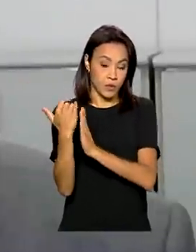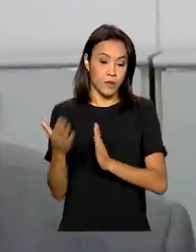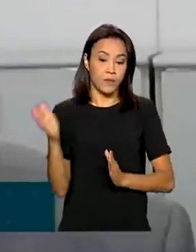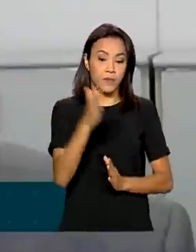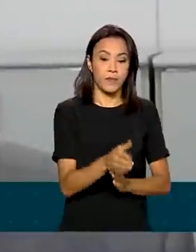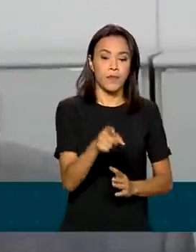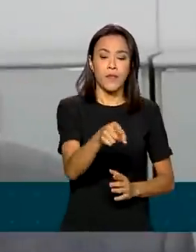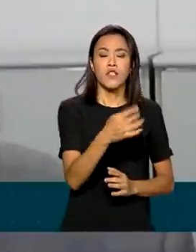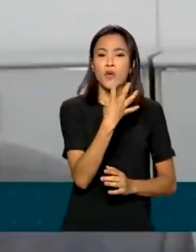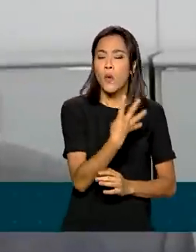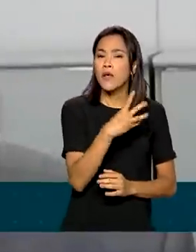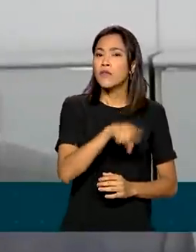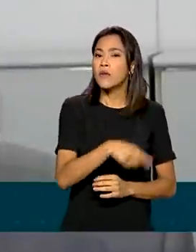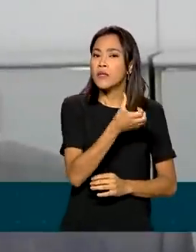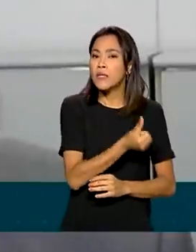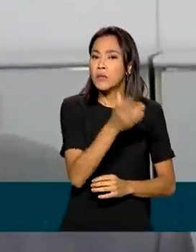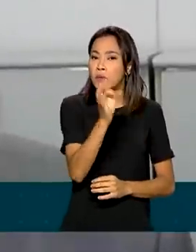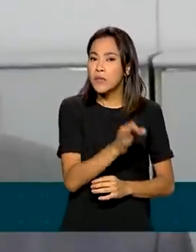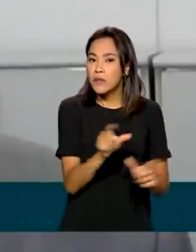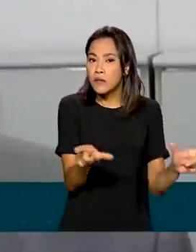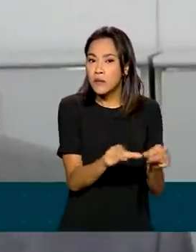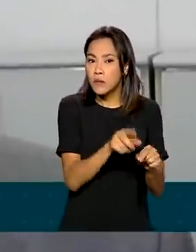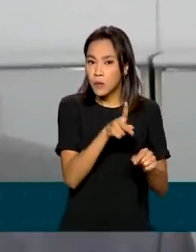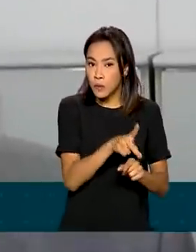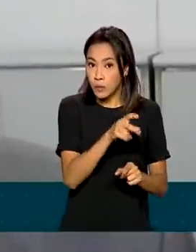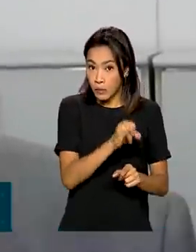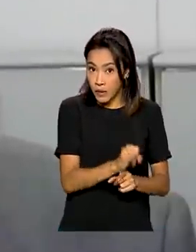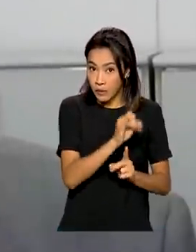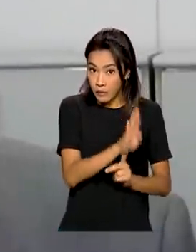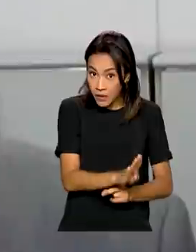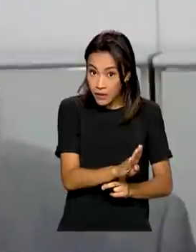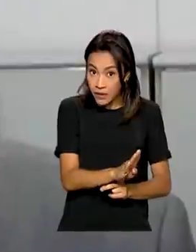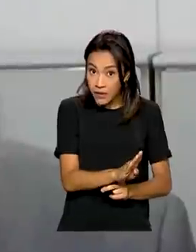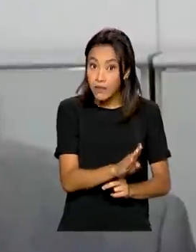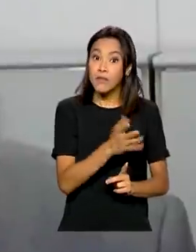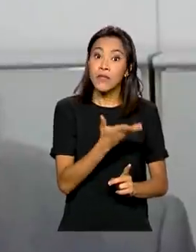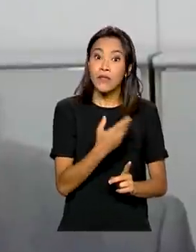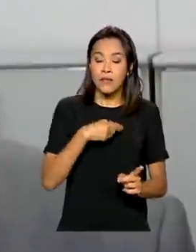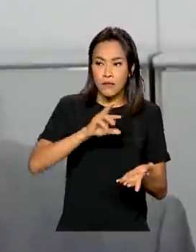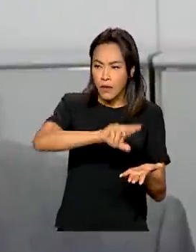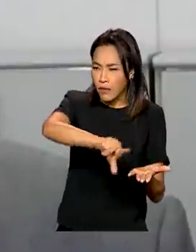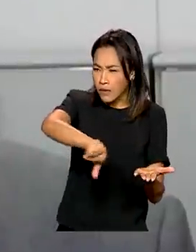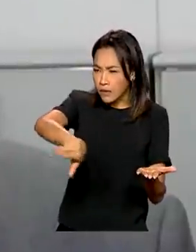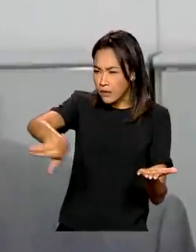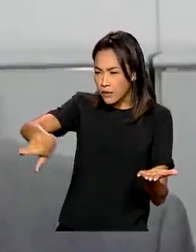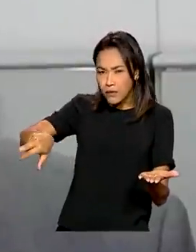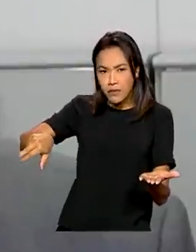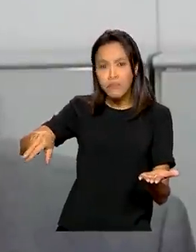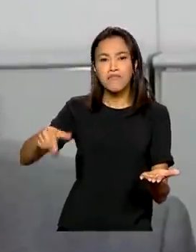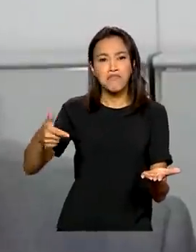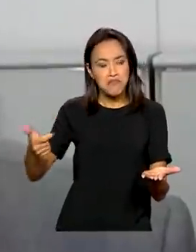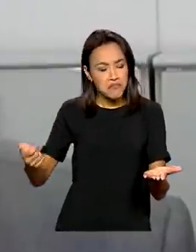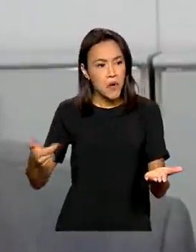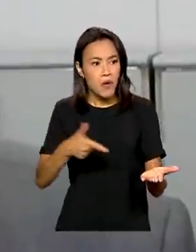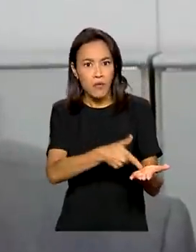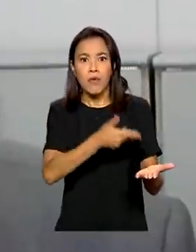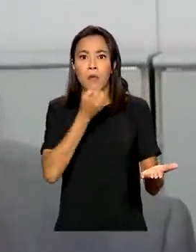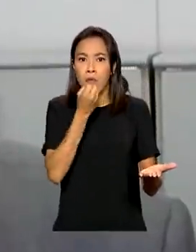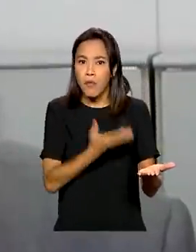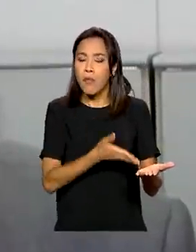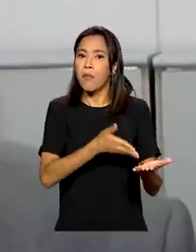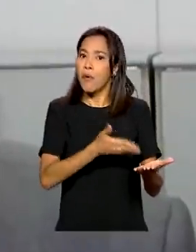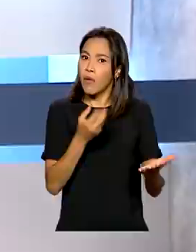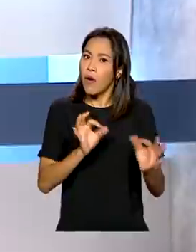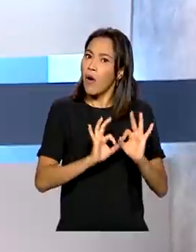,6% do PIB, na presença de tantos choques adversos de oferta, é uma grande vitória de